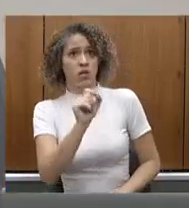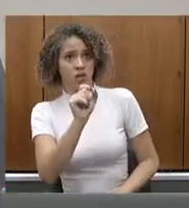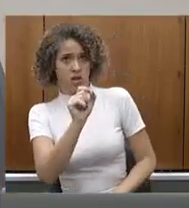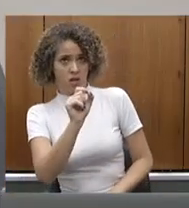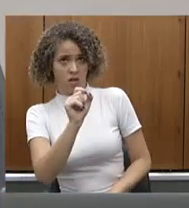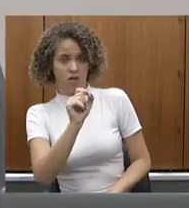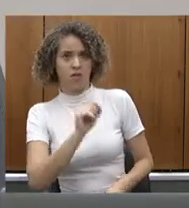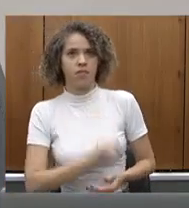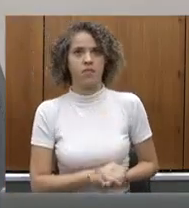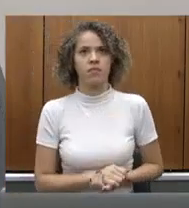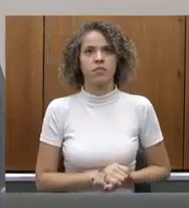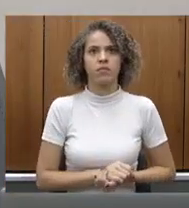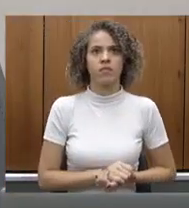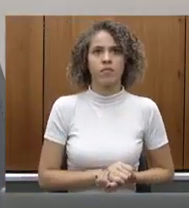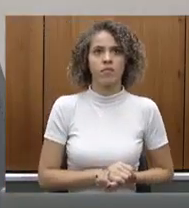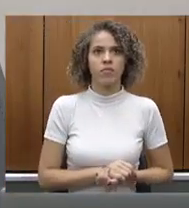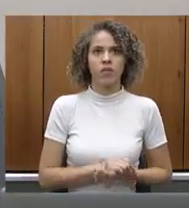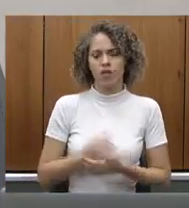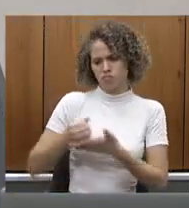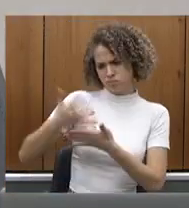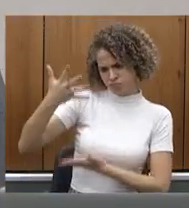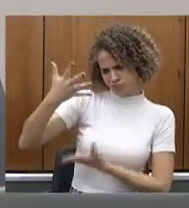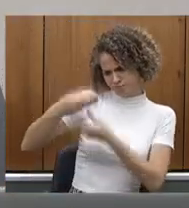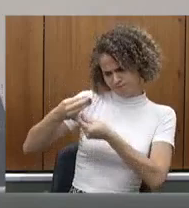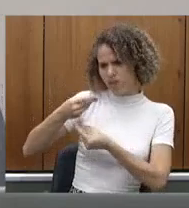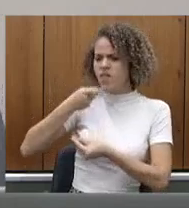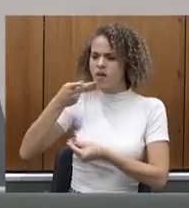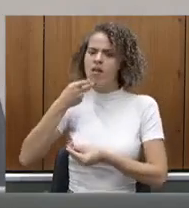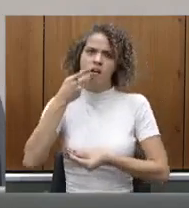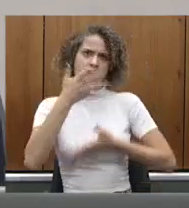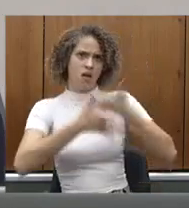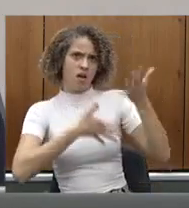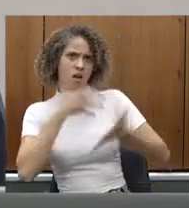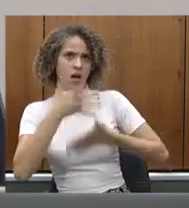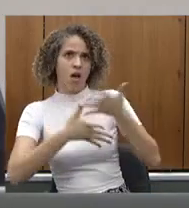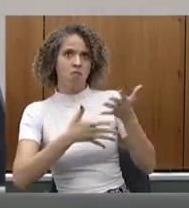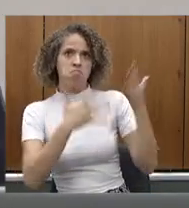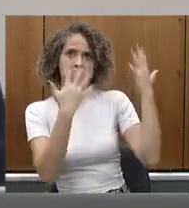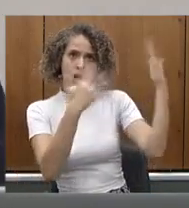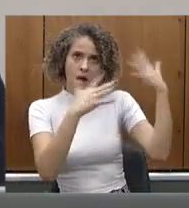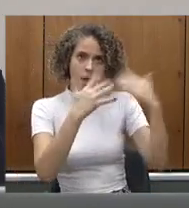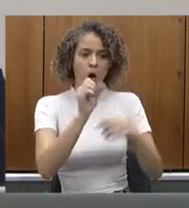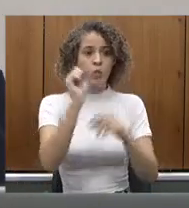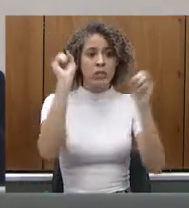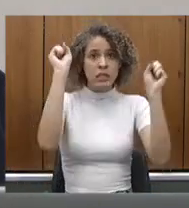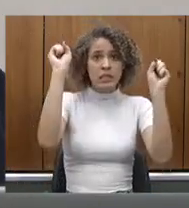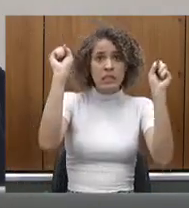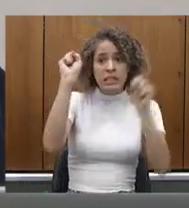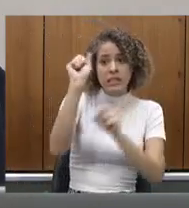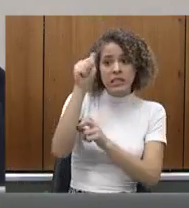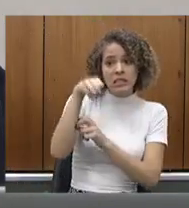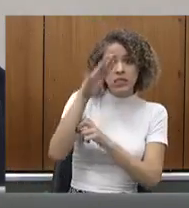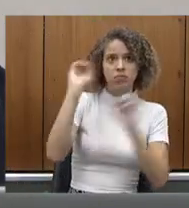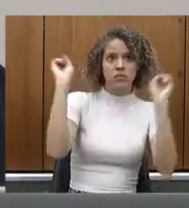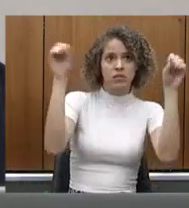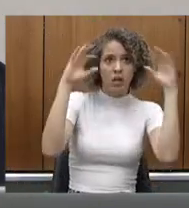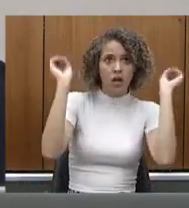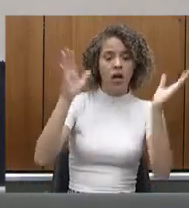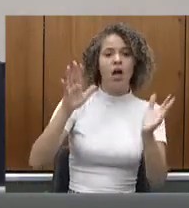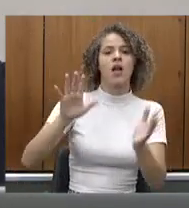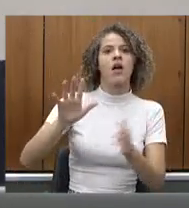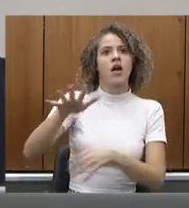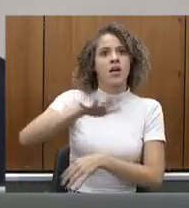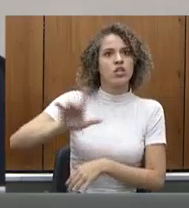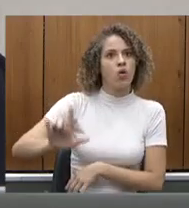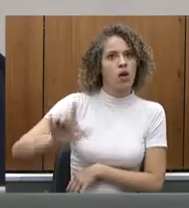fazer a fala mais rapidamente, elogiar o trabalho do SAMU, dizer a importância que teve para nós na região leste, o